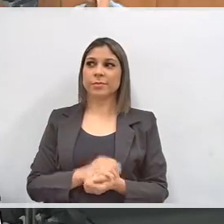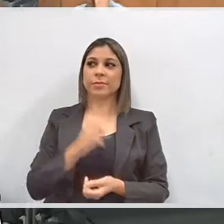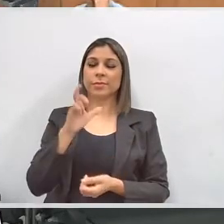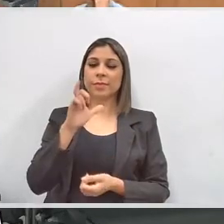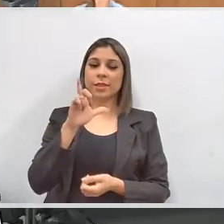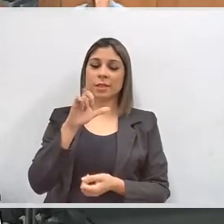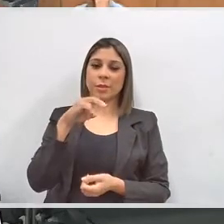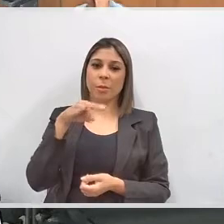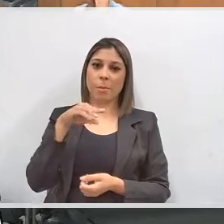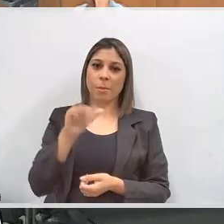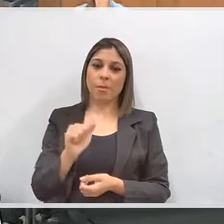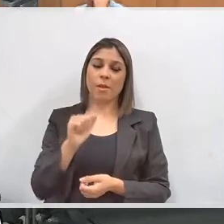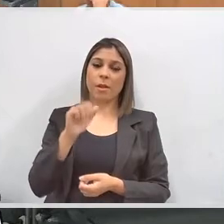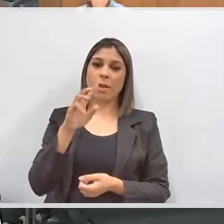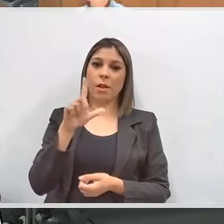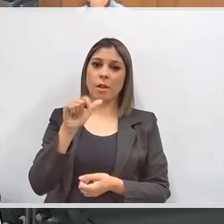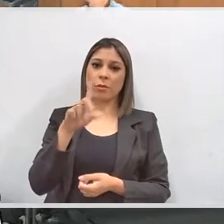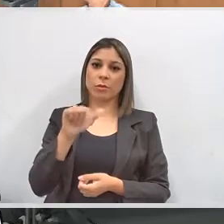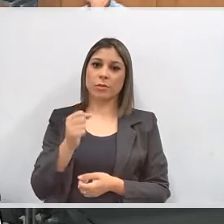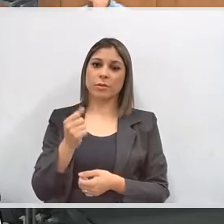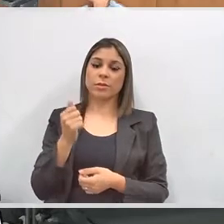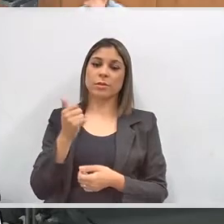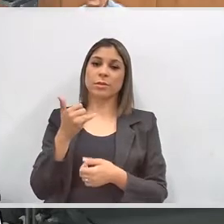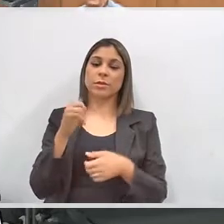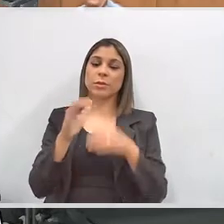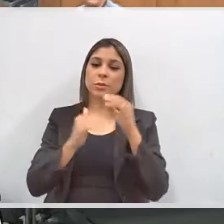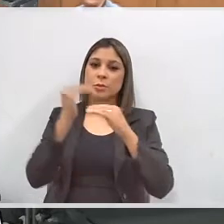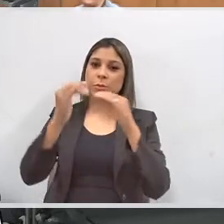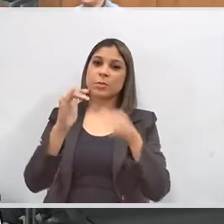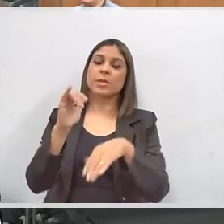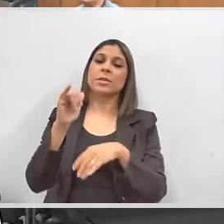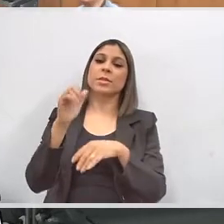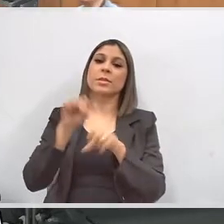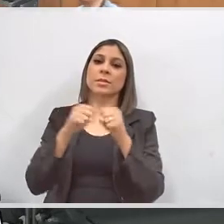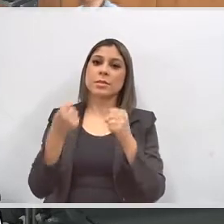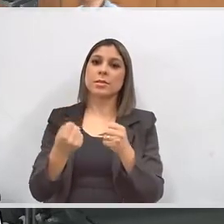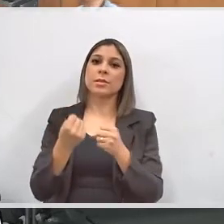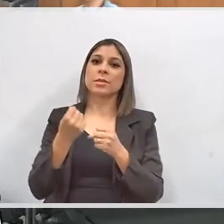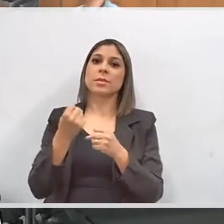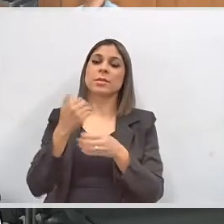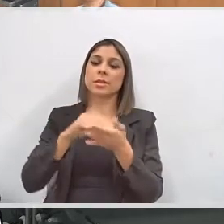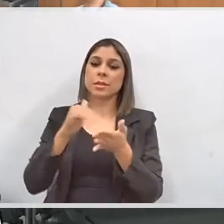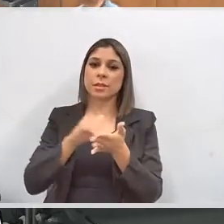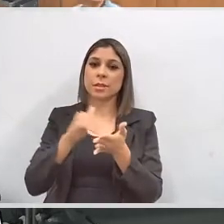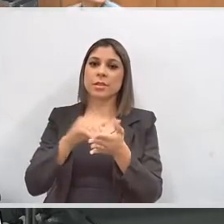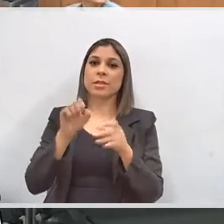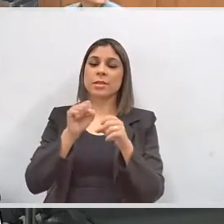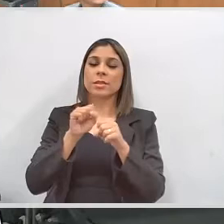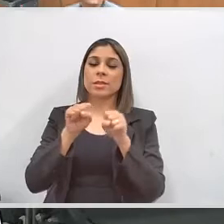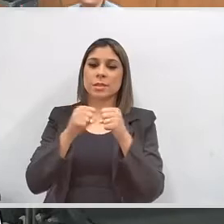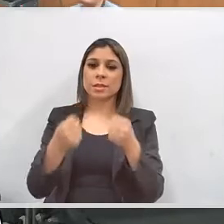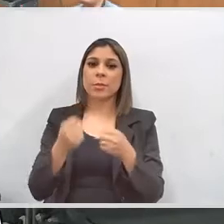Nilma Alves, da Sessão de Desenvolvimento de Sistemas, Secretaria de Tecnologia da Informação.